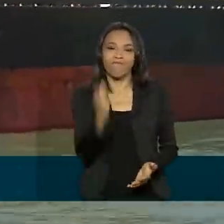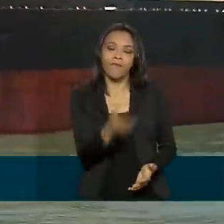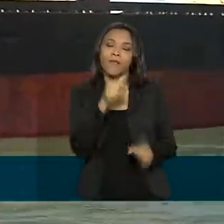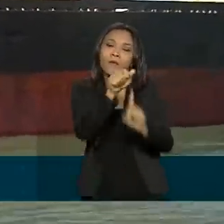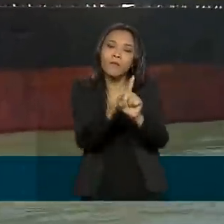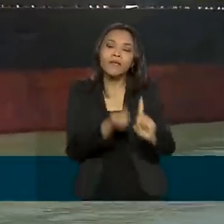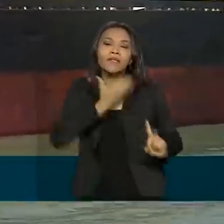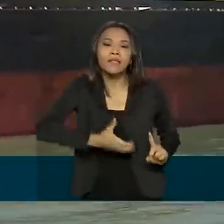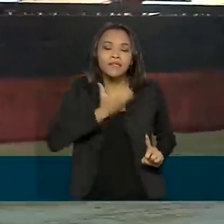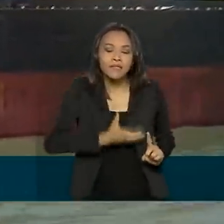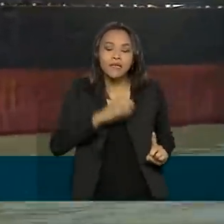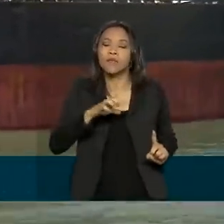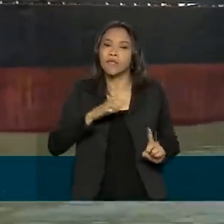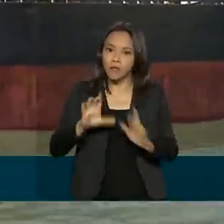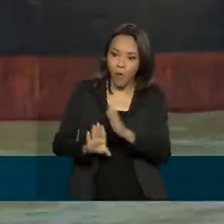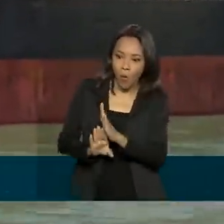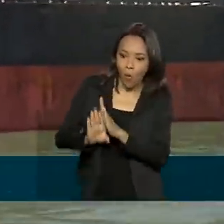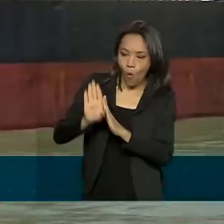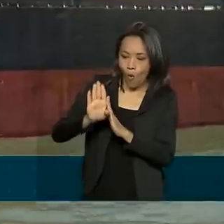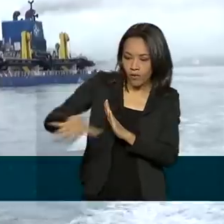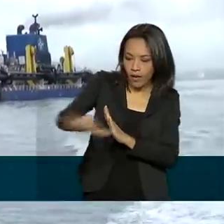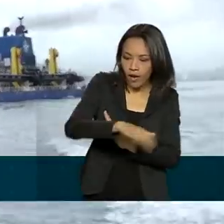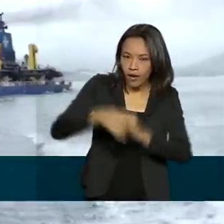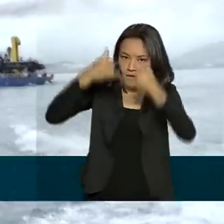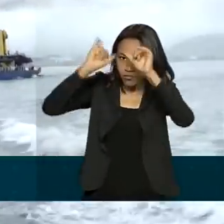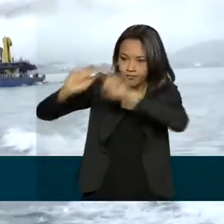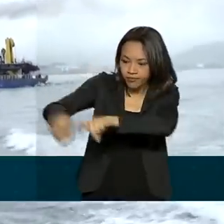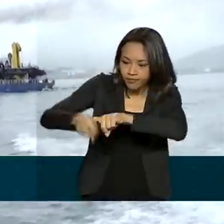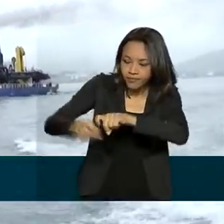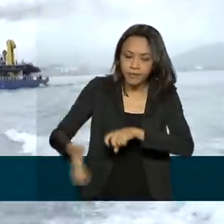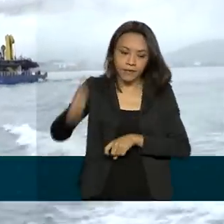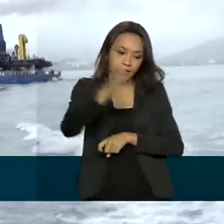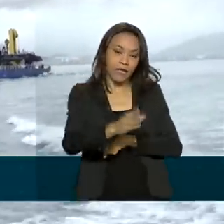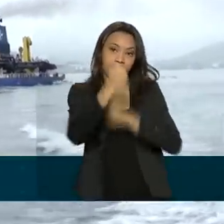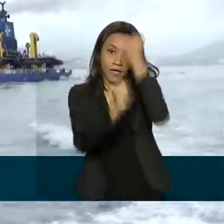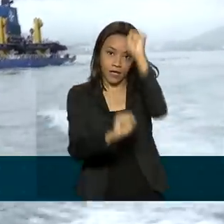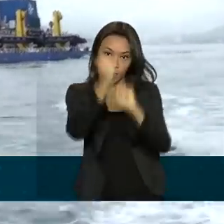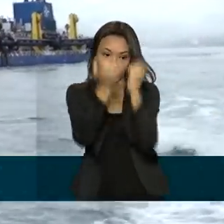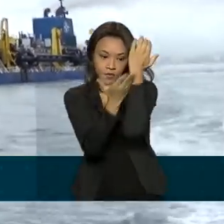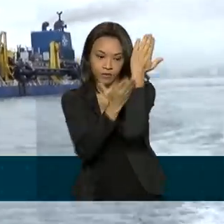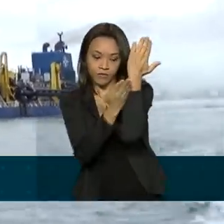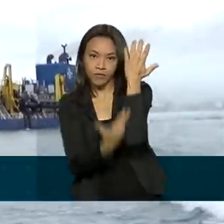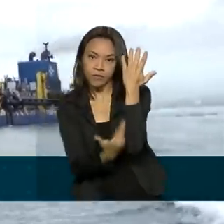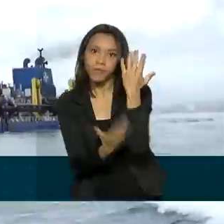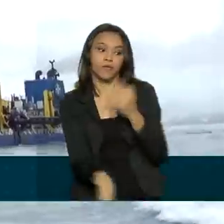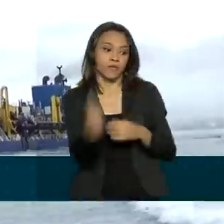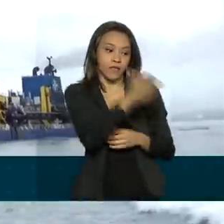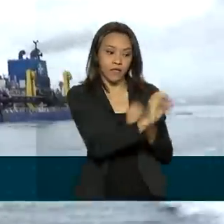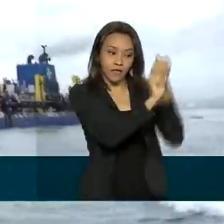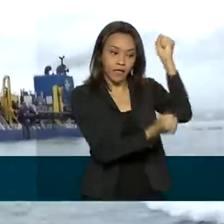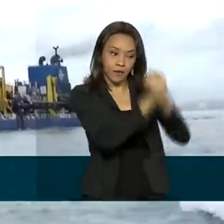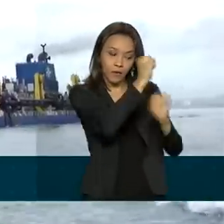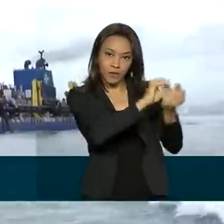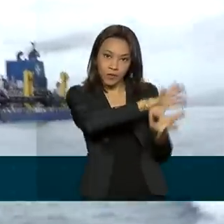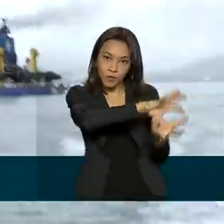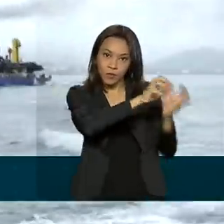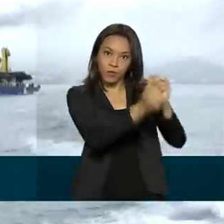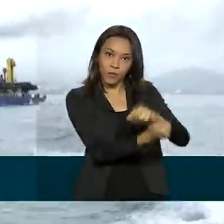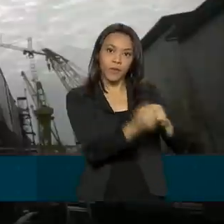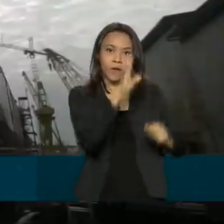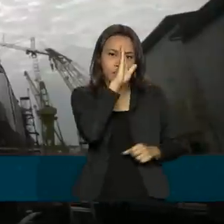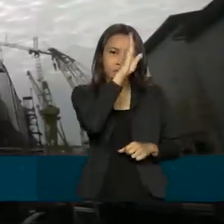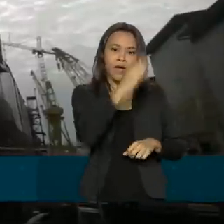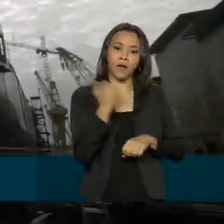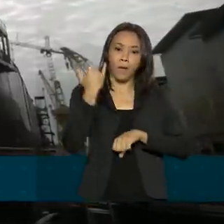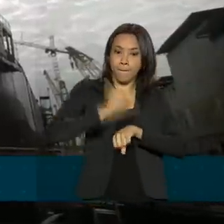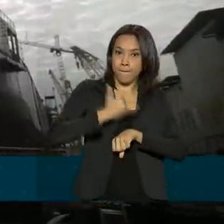altas nas vendas da agropecuária e das indústrias extrativa e de transformação, com destaques para o minério de